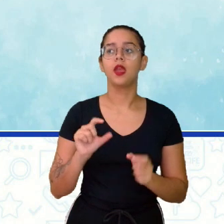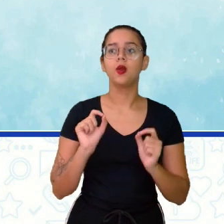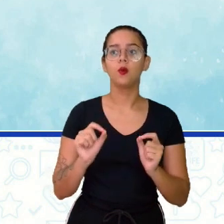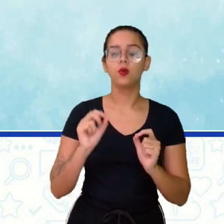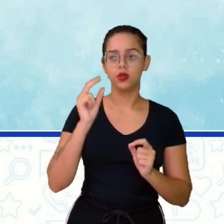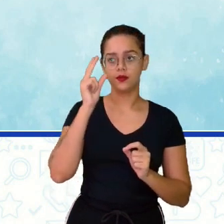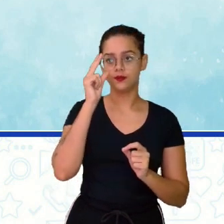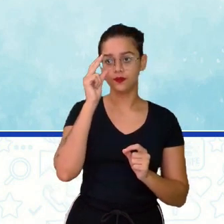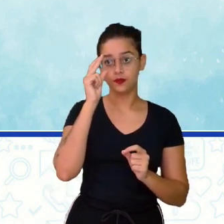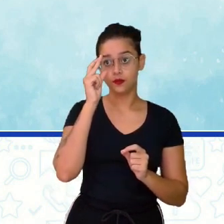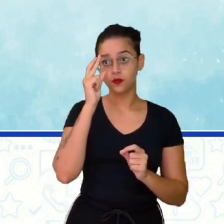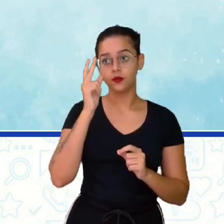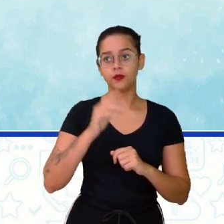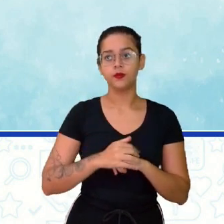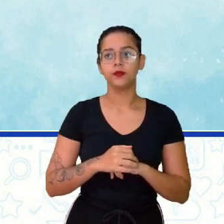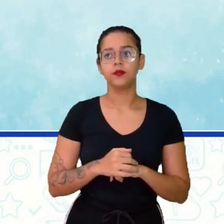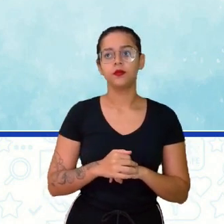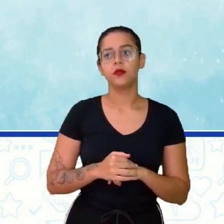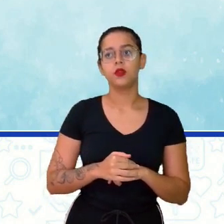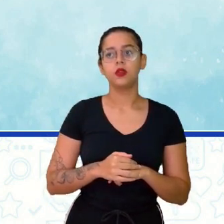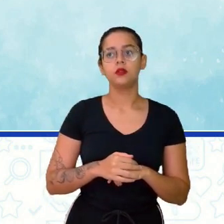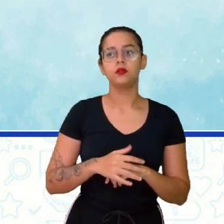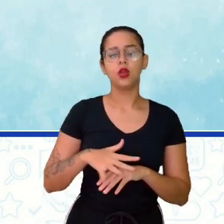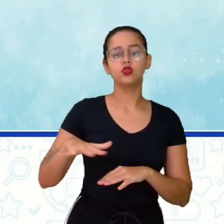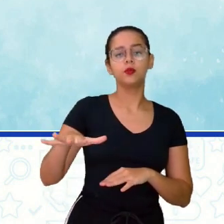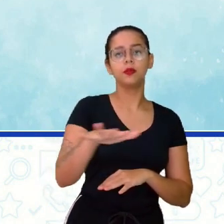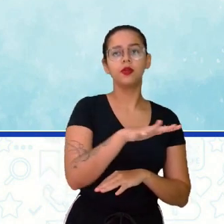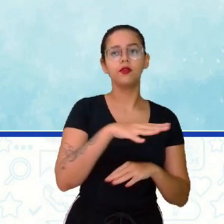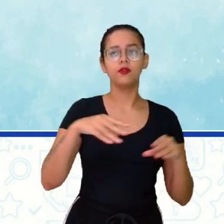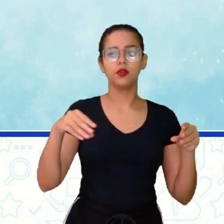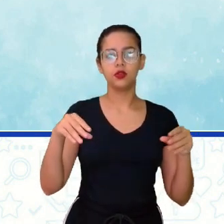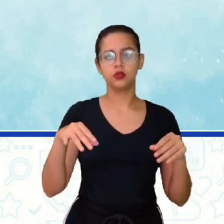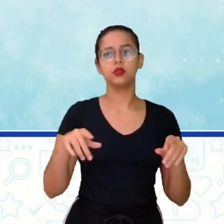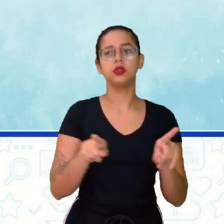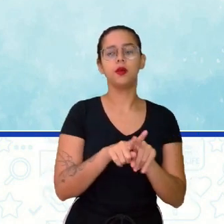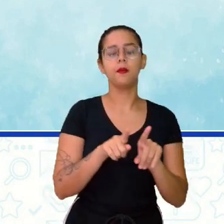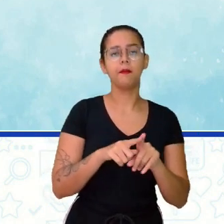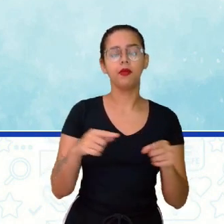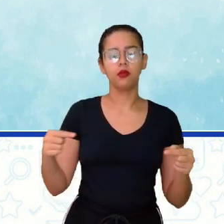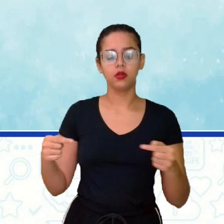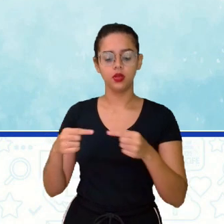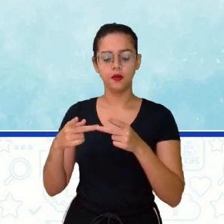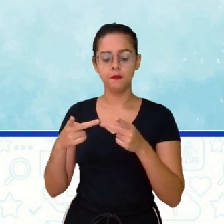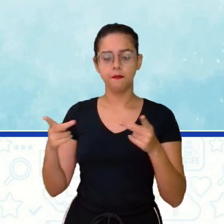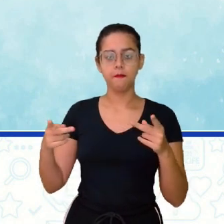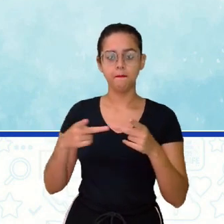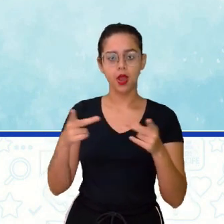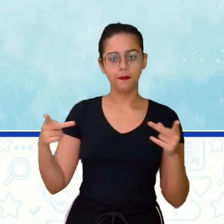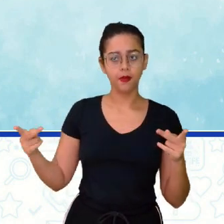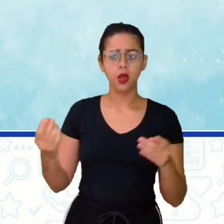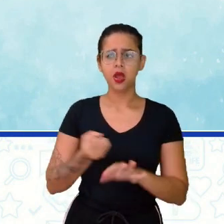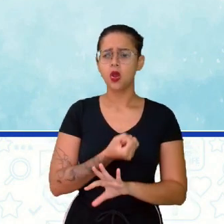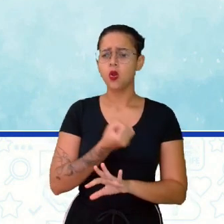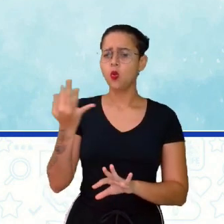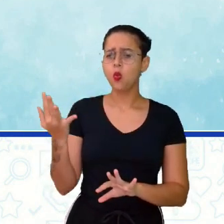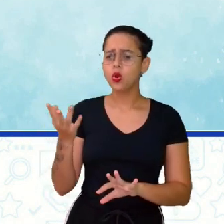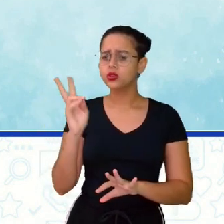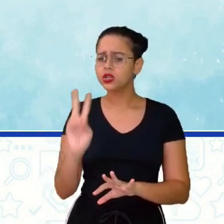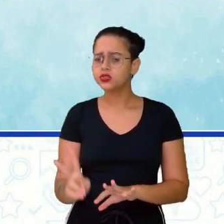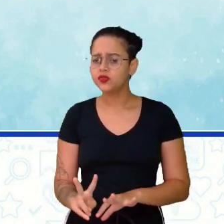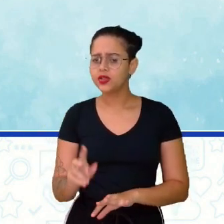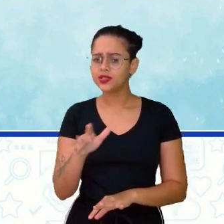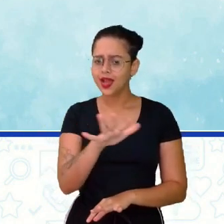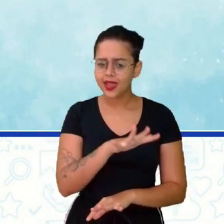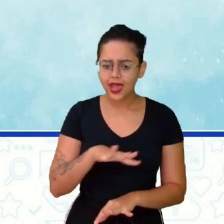proporção entre a superfície do real e o mapa. Então, quantas vezes aquela área foi